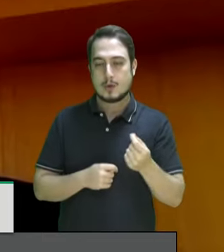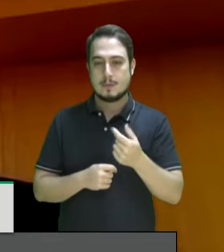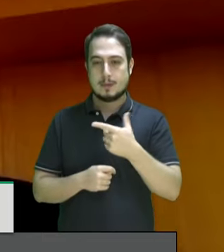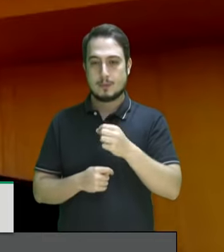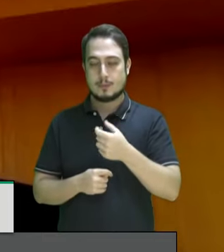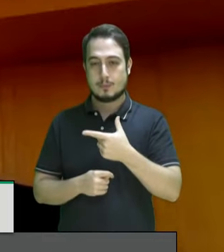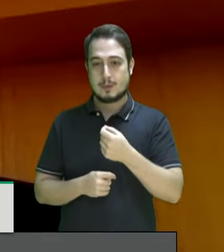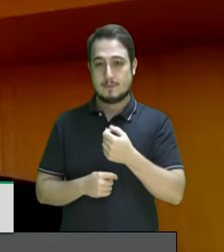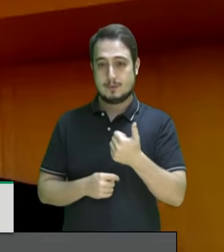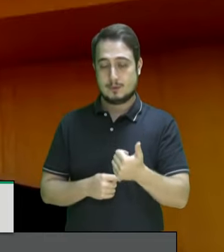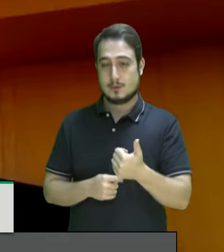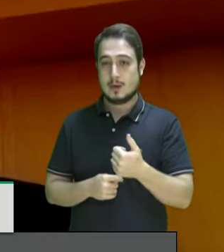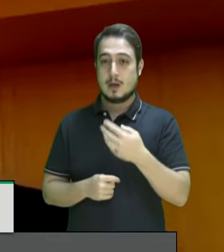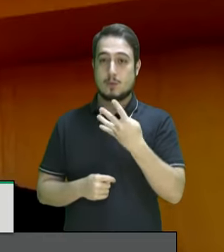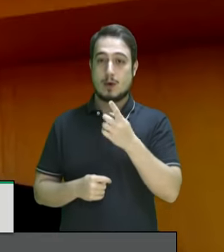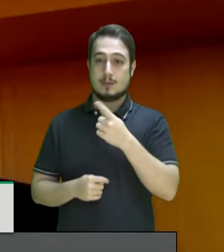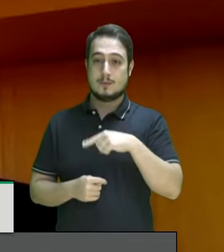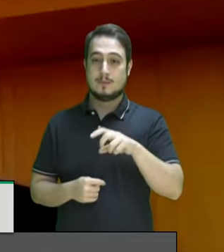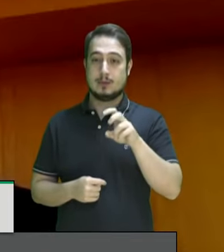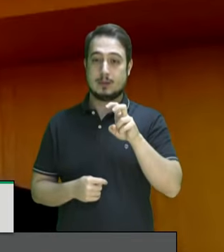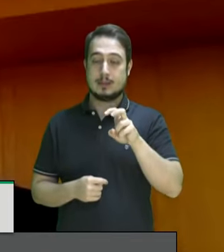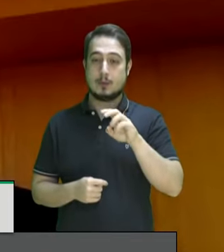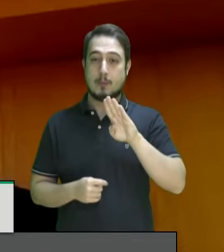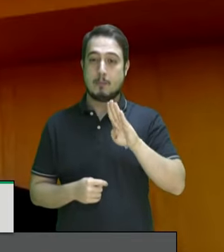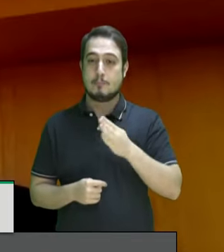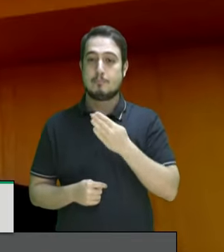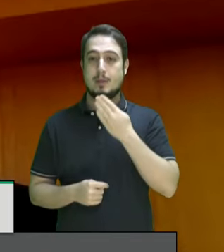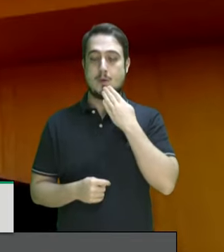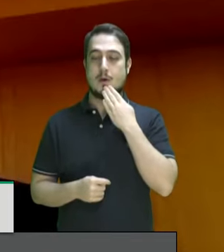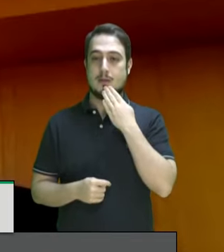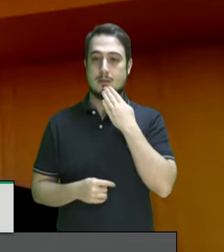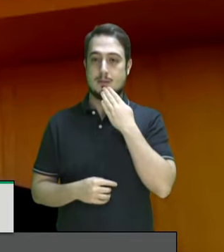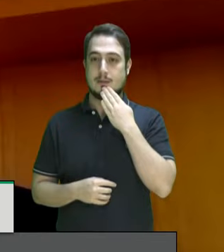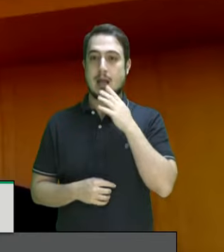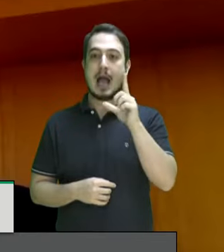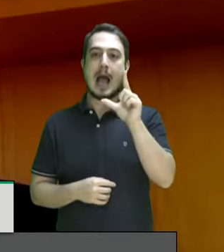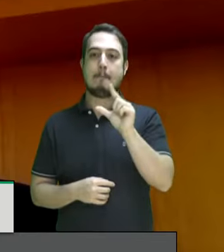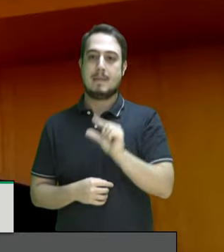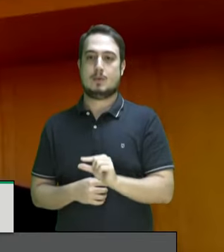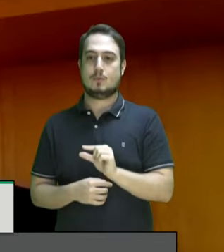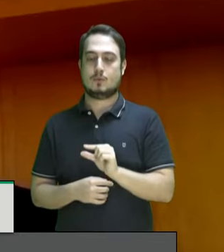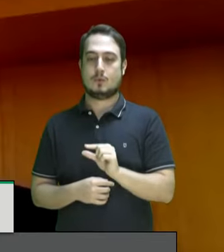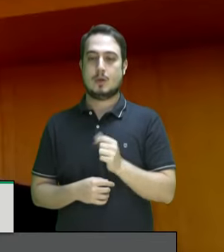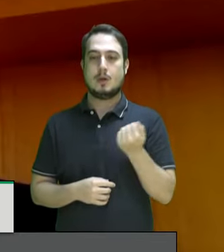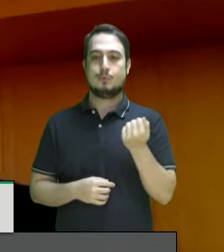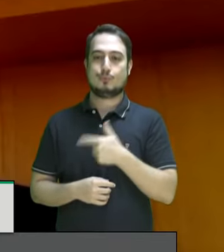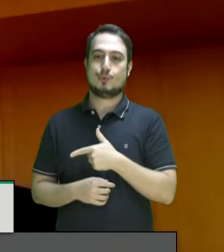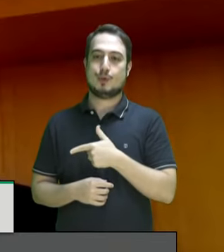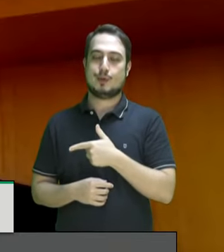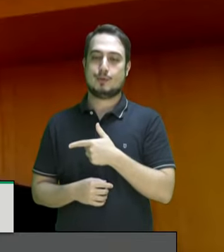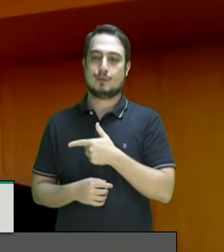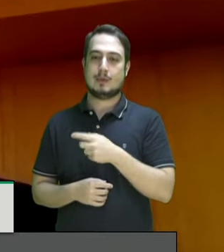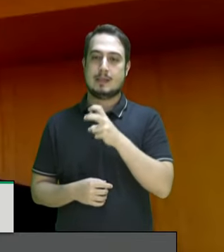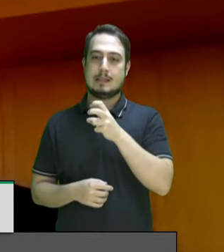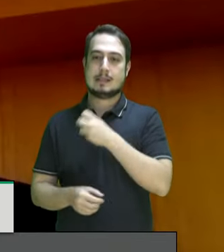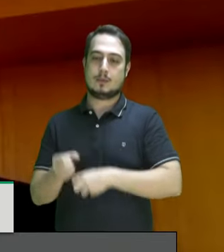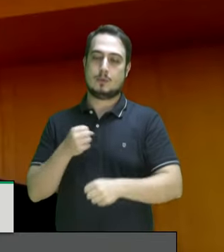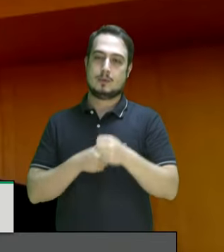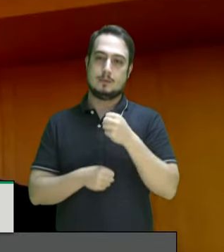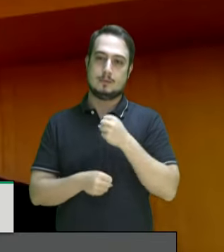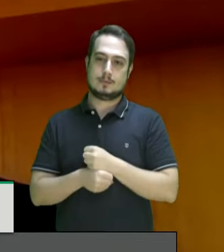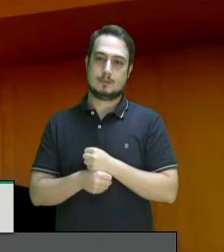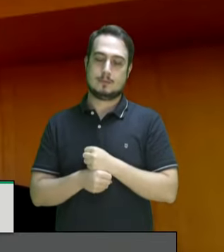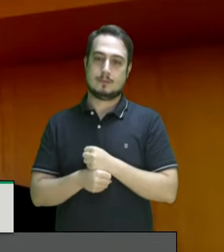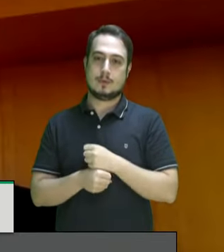é de 4,5 bilhões a menos do que foi há 5 anos atrás